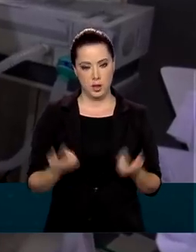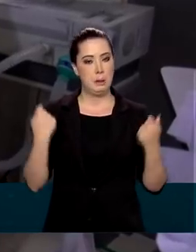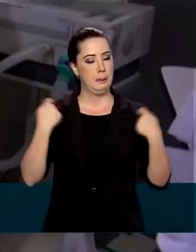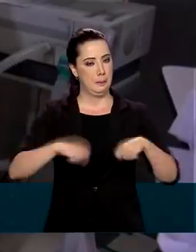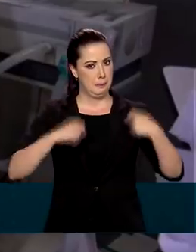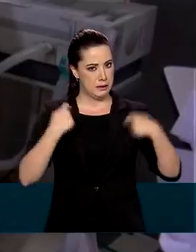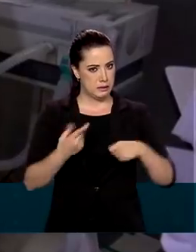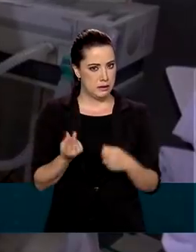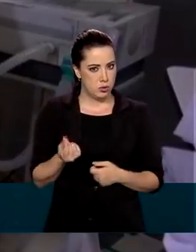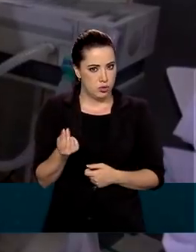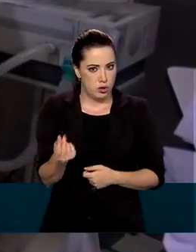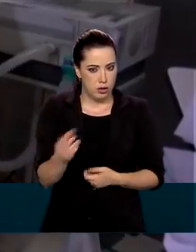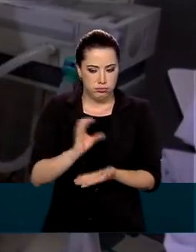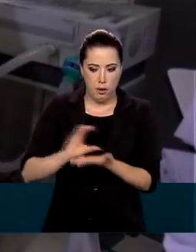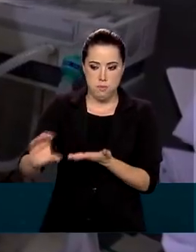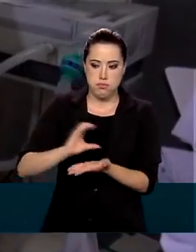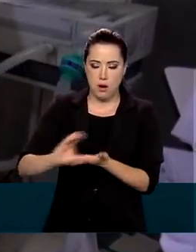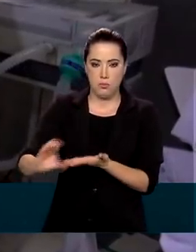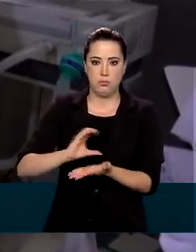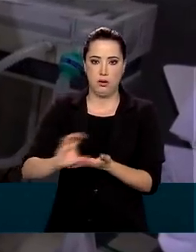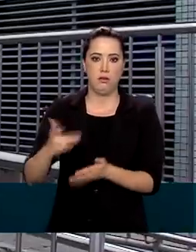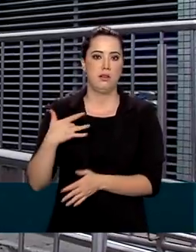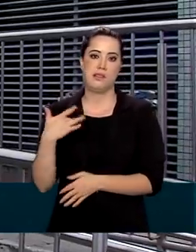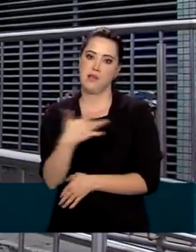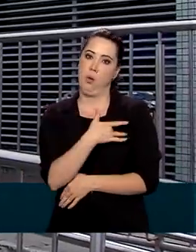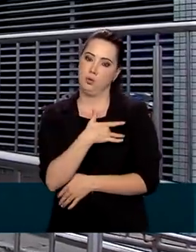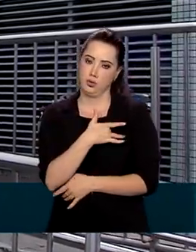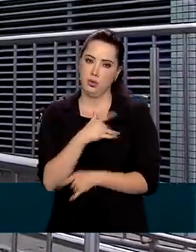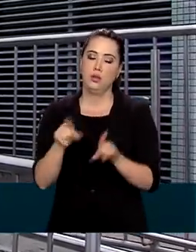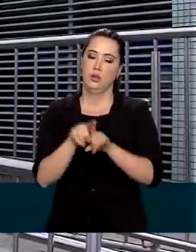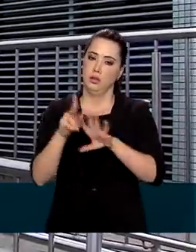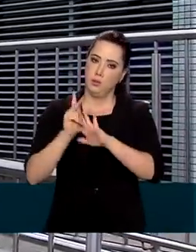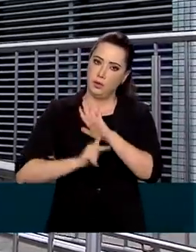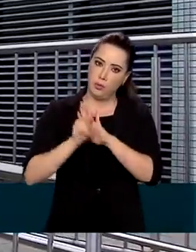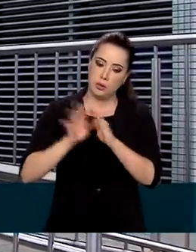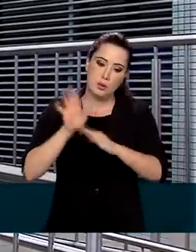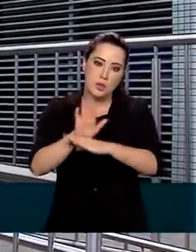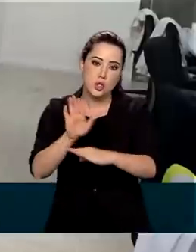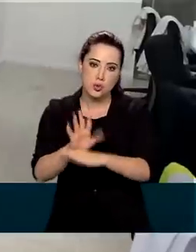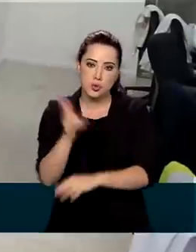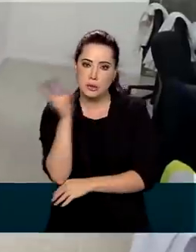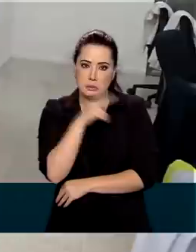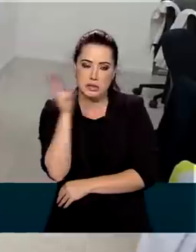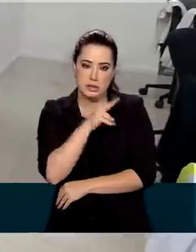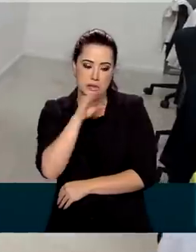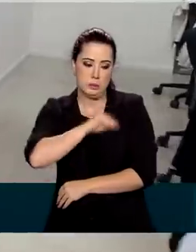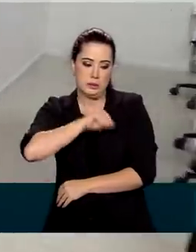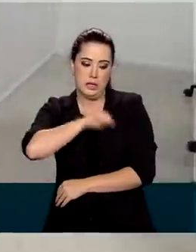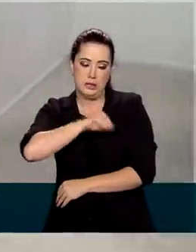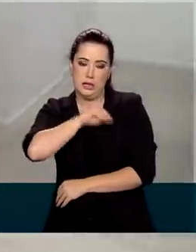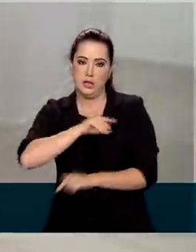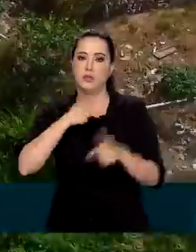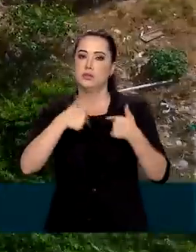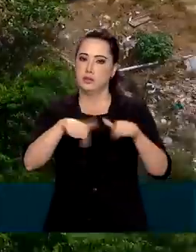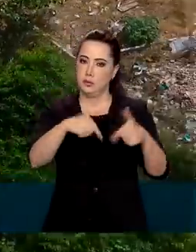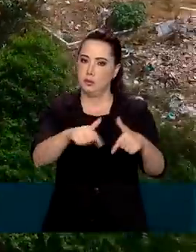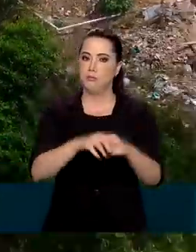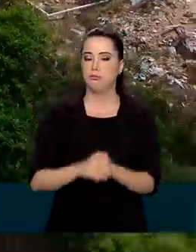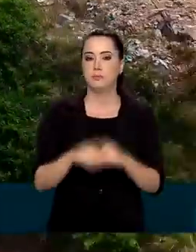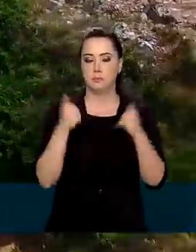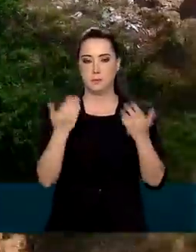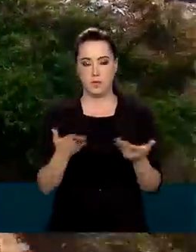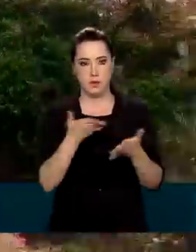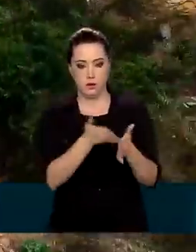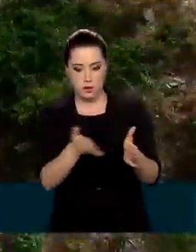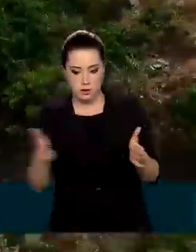preciso investir pesado na saúde pública e em programas de auxílio emergencial e de manutenção de empregos. Nesse